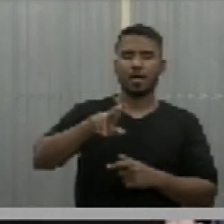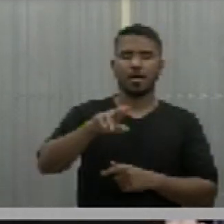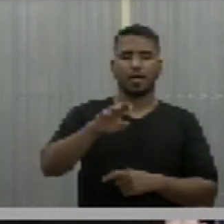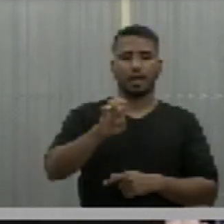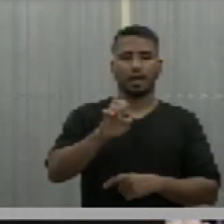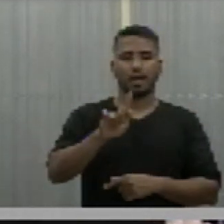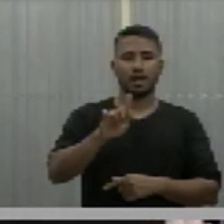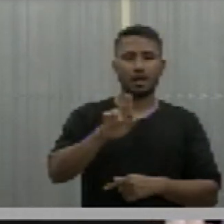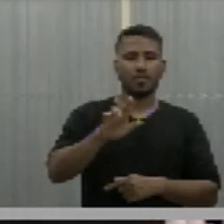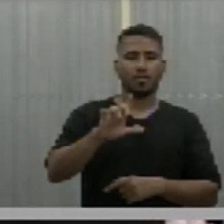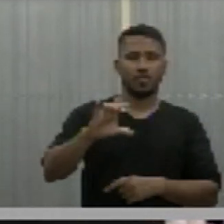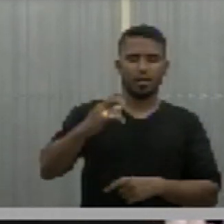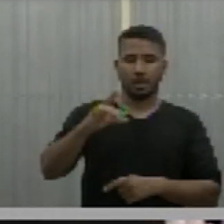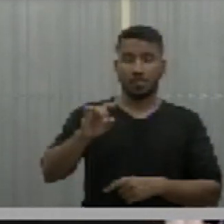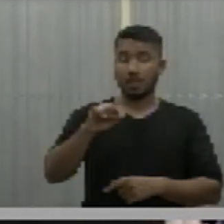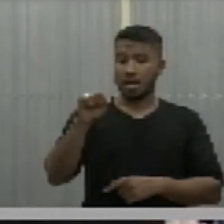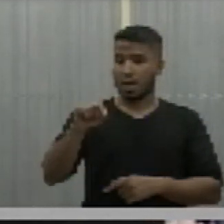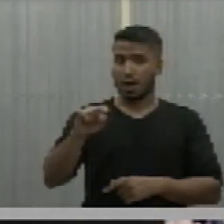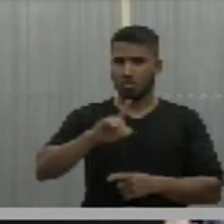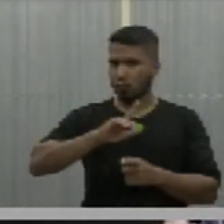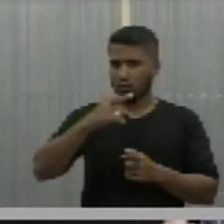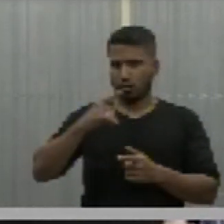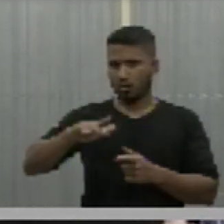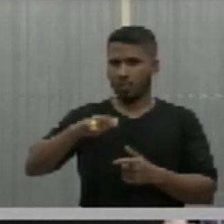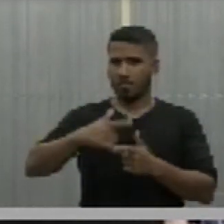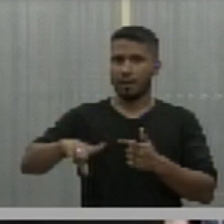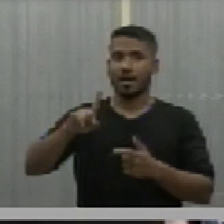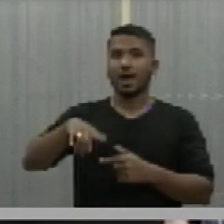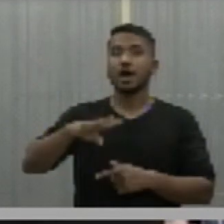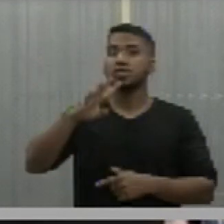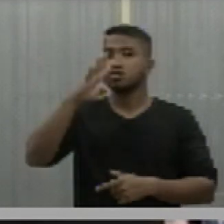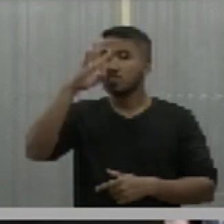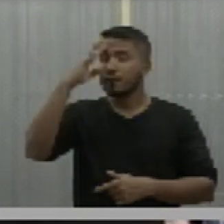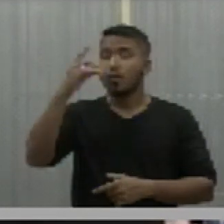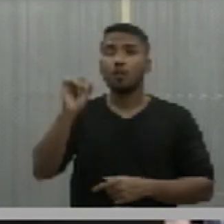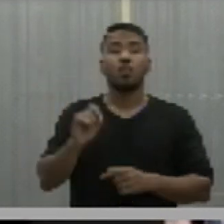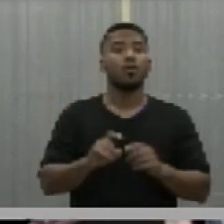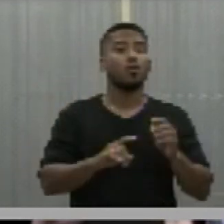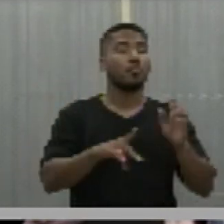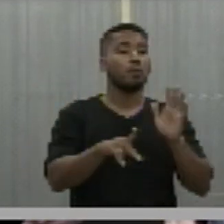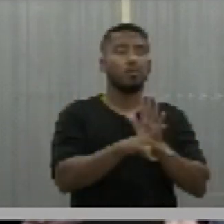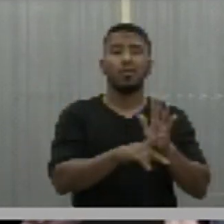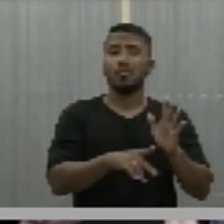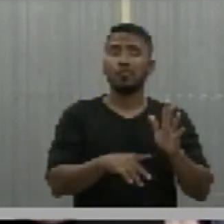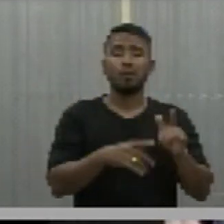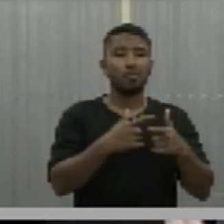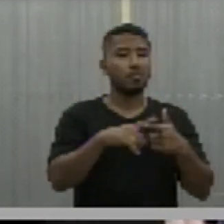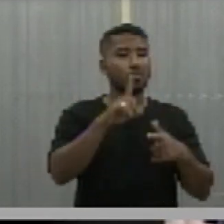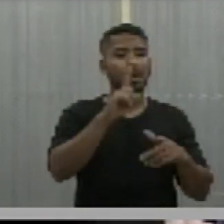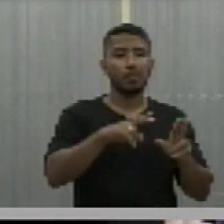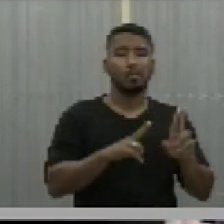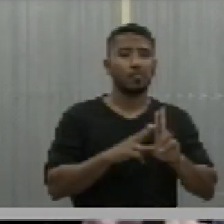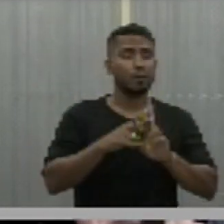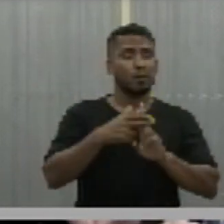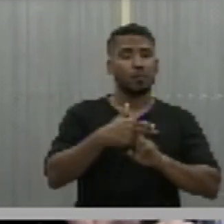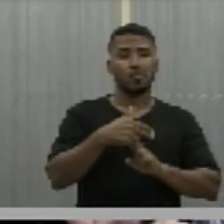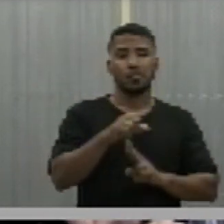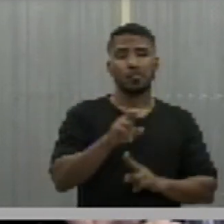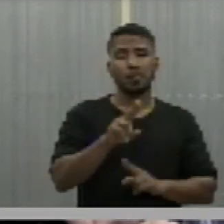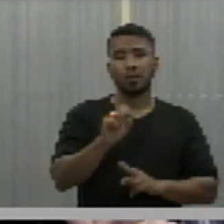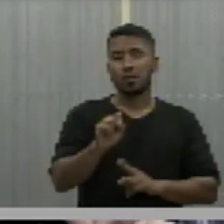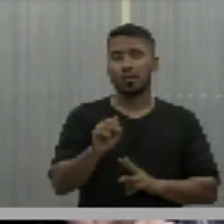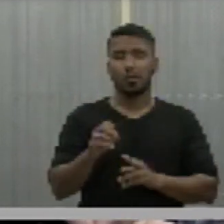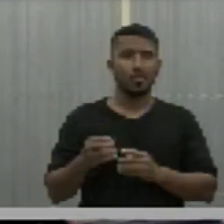regulação é a solução. O grande problema mesmo é a deficiência do sistema único de saúde em oferecer